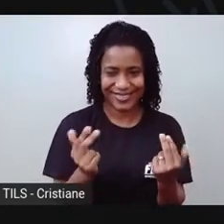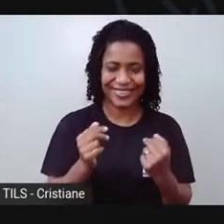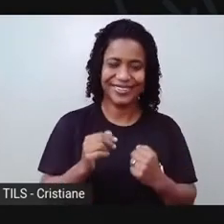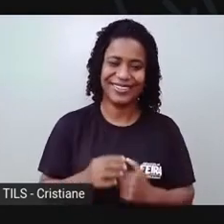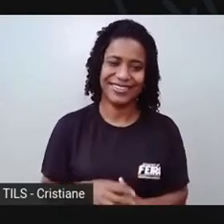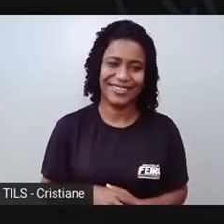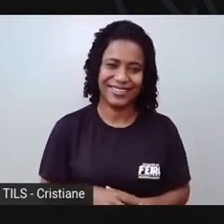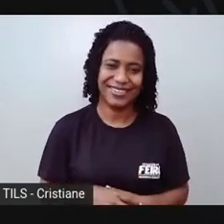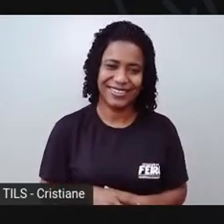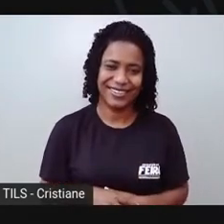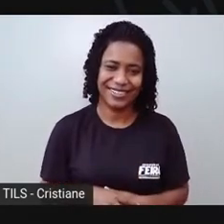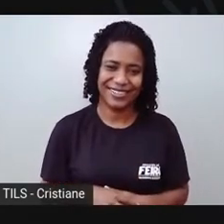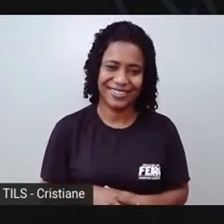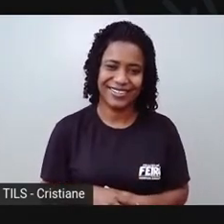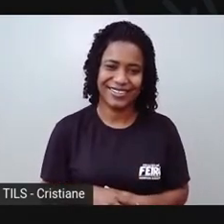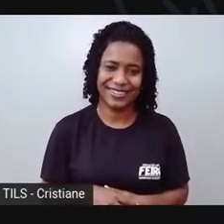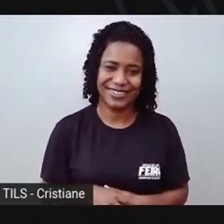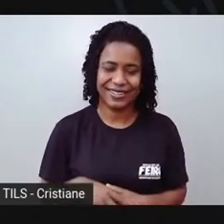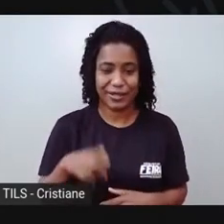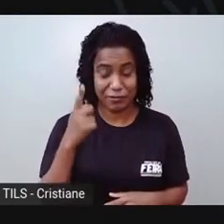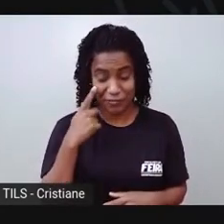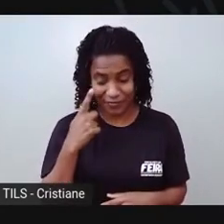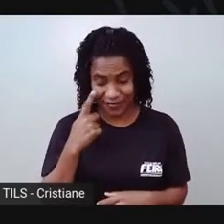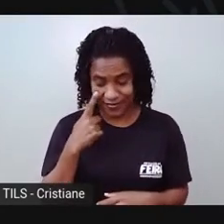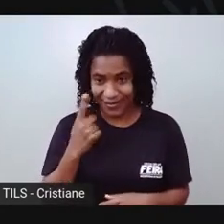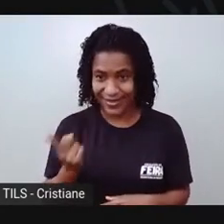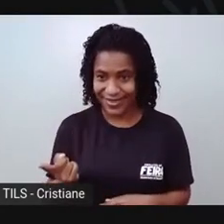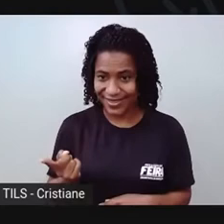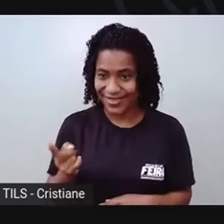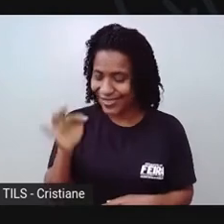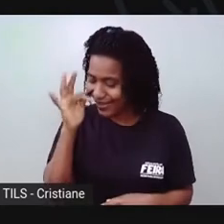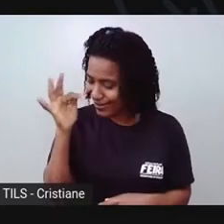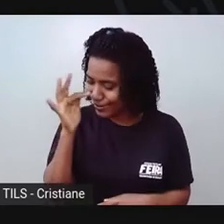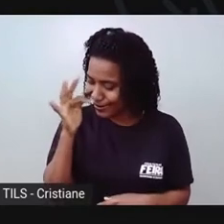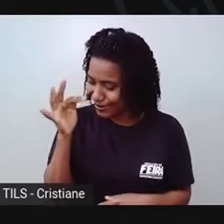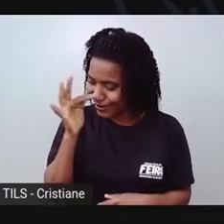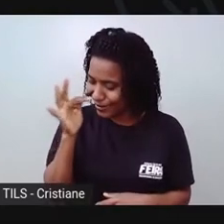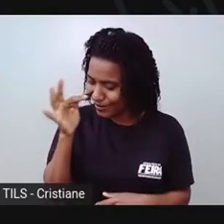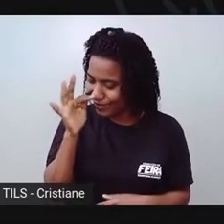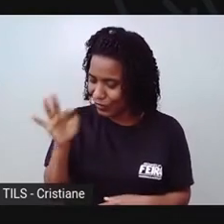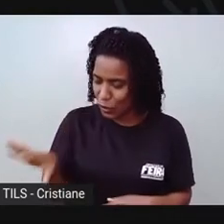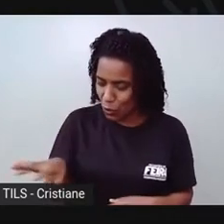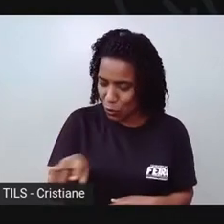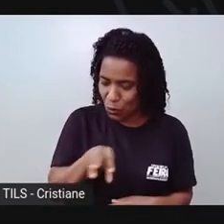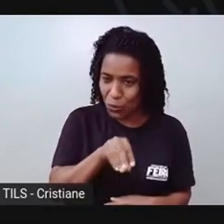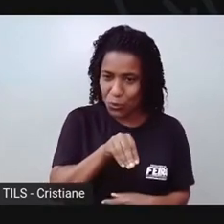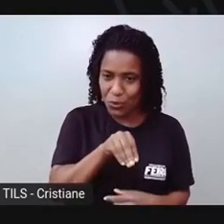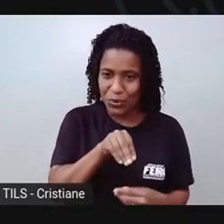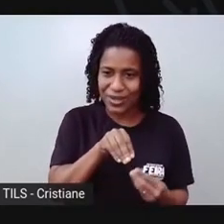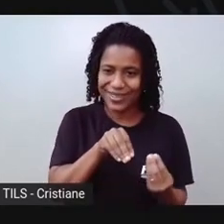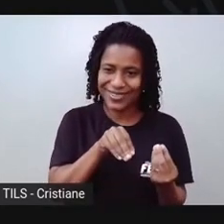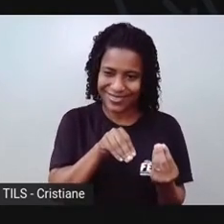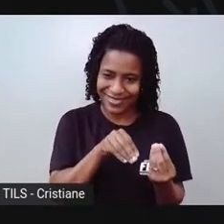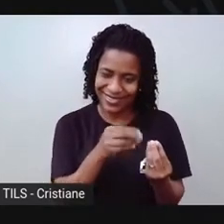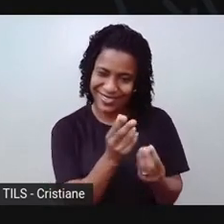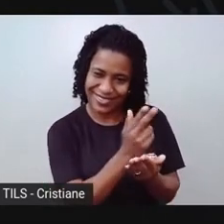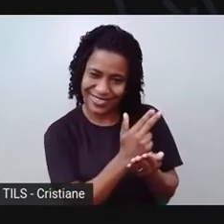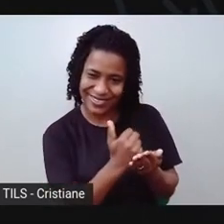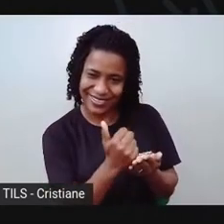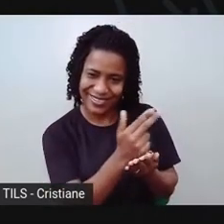Então, eu tô olhando para a flor e estou tentando desenhar uma flor igual!